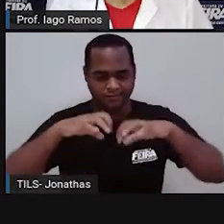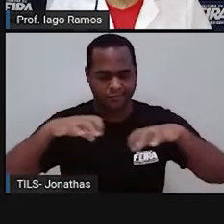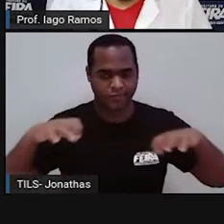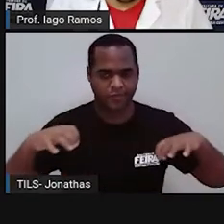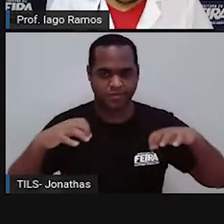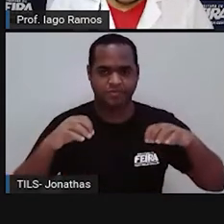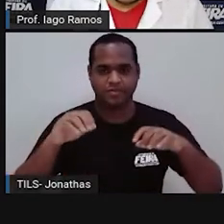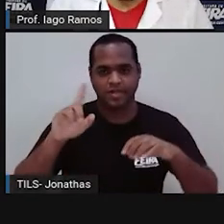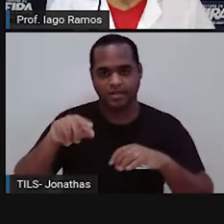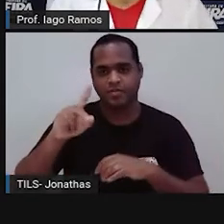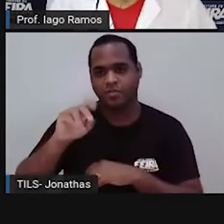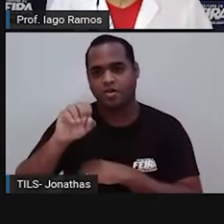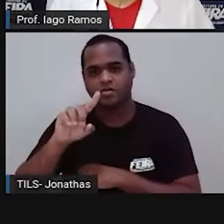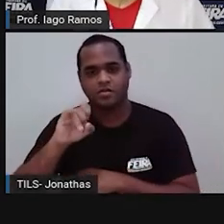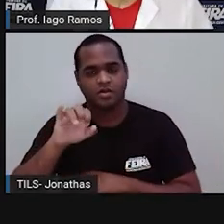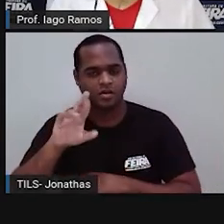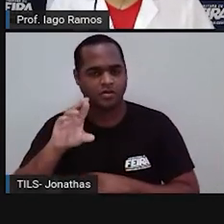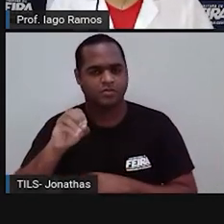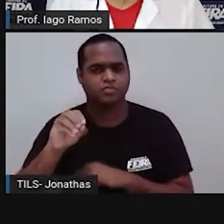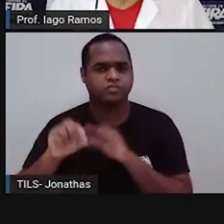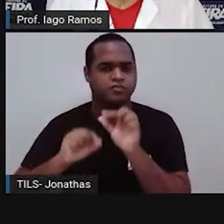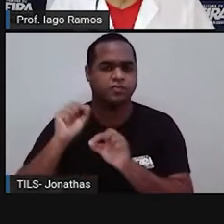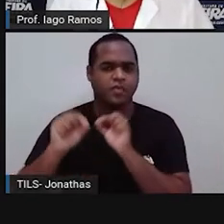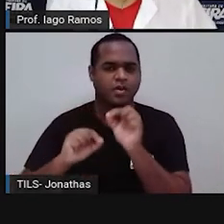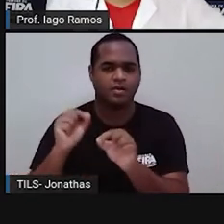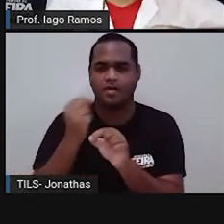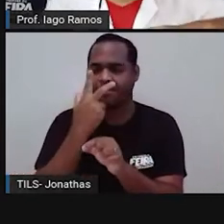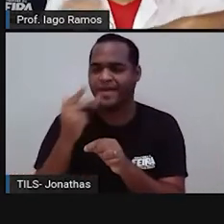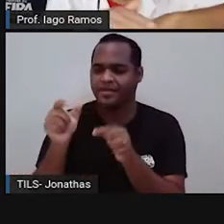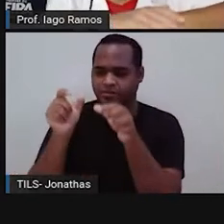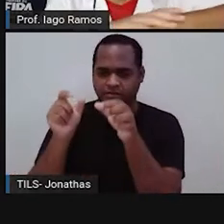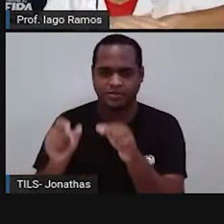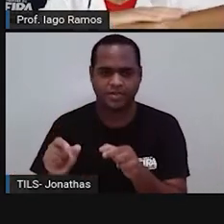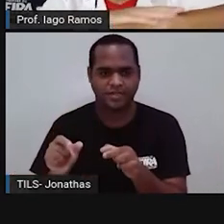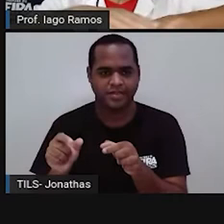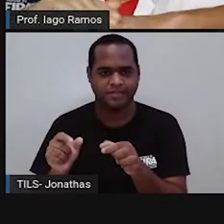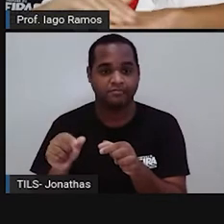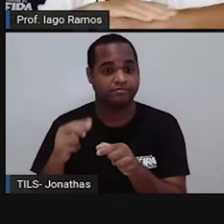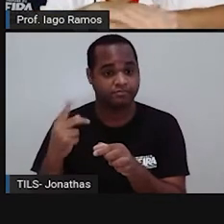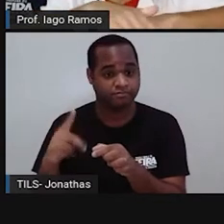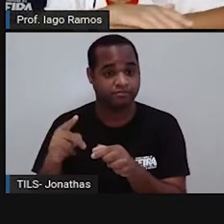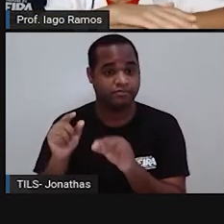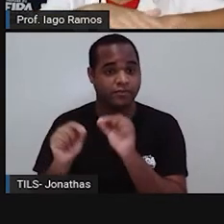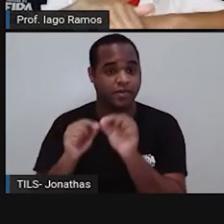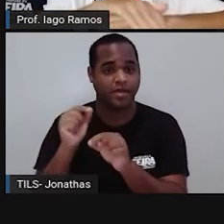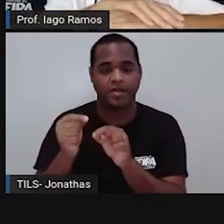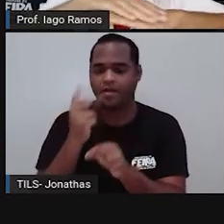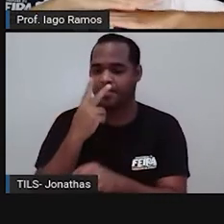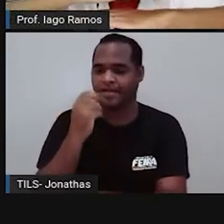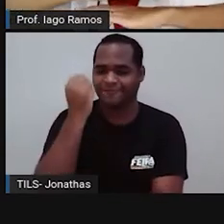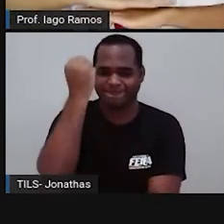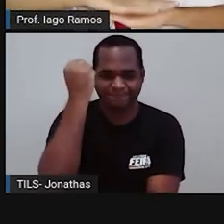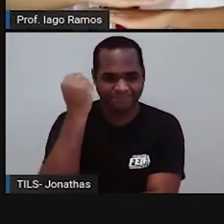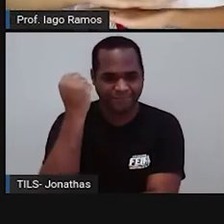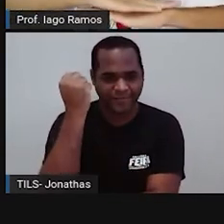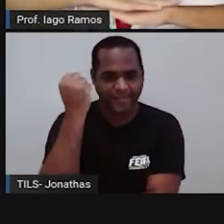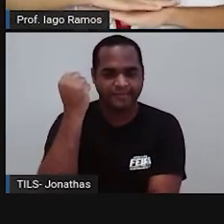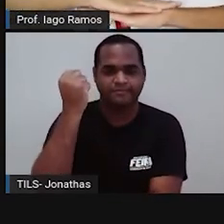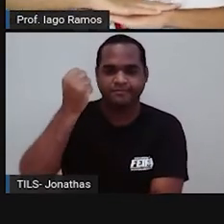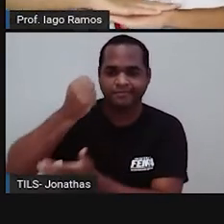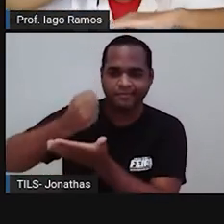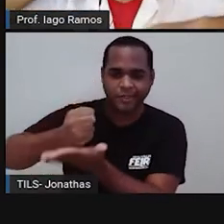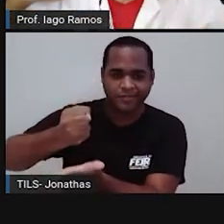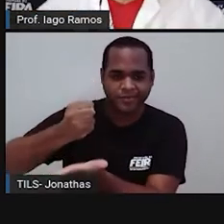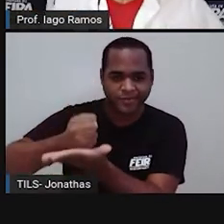grupo dos poliedros, que são aqueles, né, onde a sua base, né, que é o que apoia, vamos pensar assim, né, o que